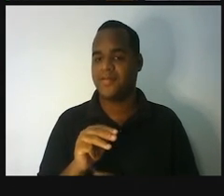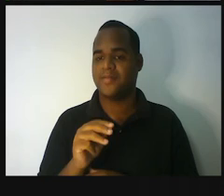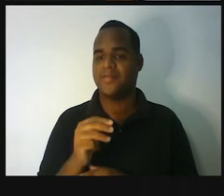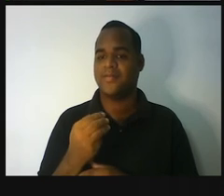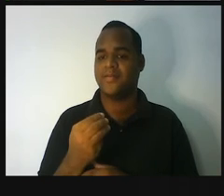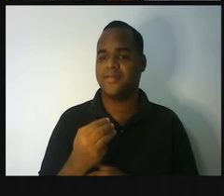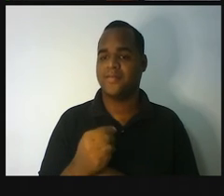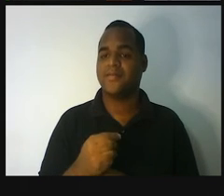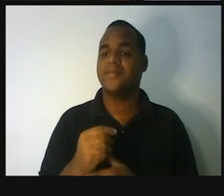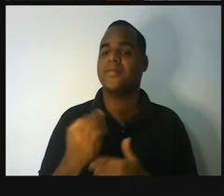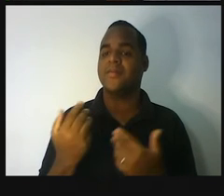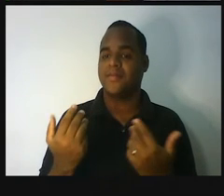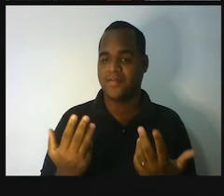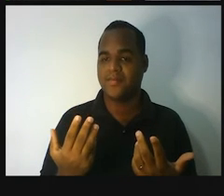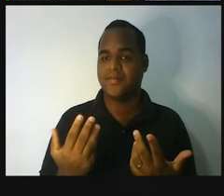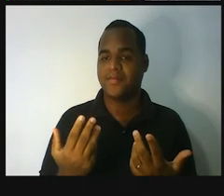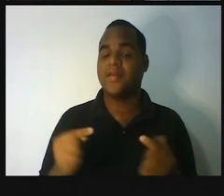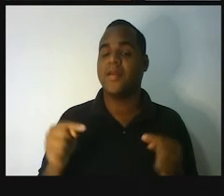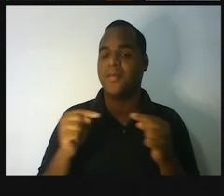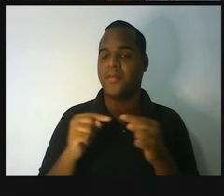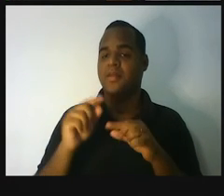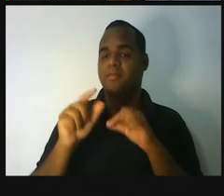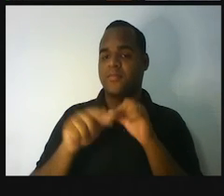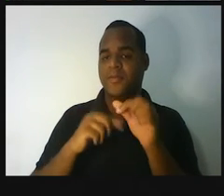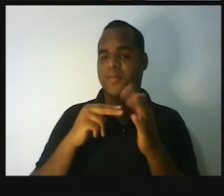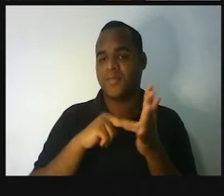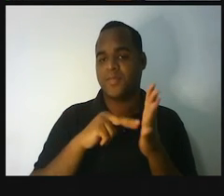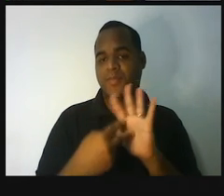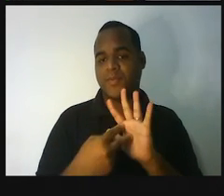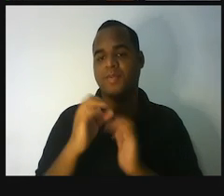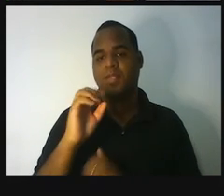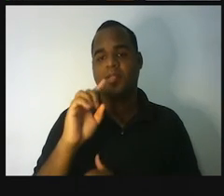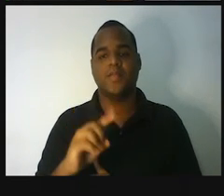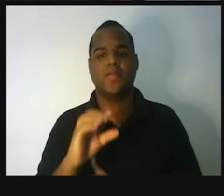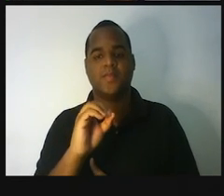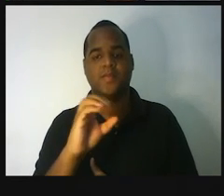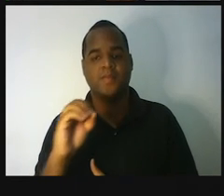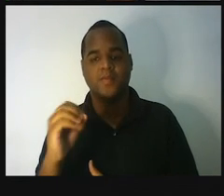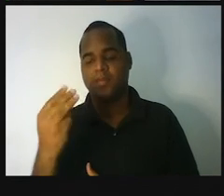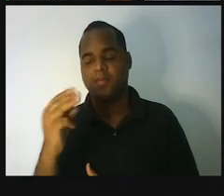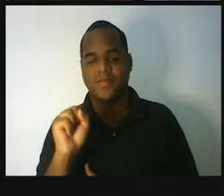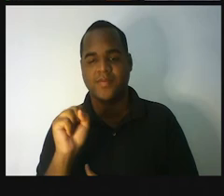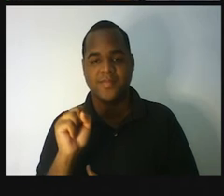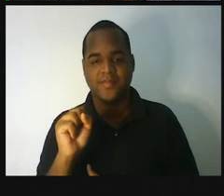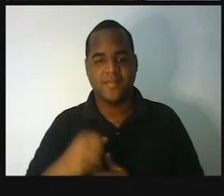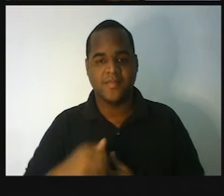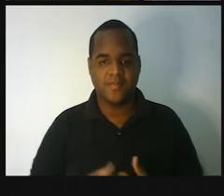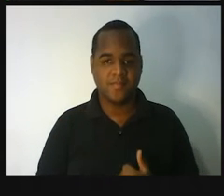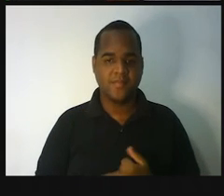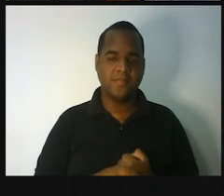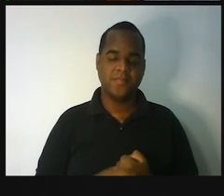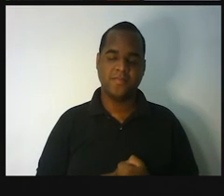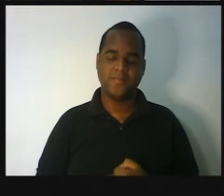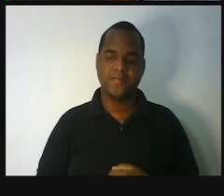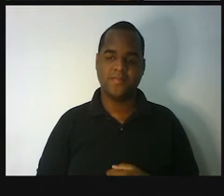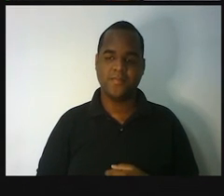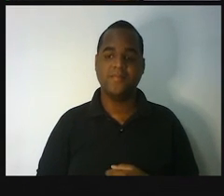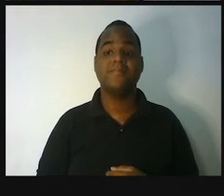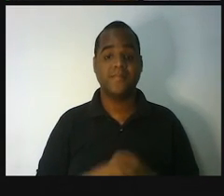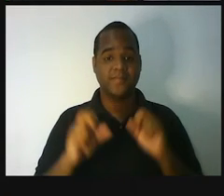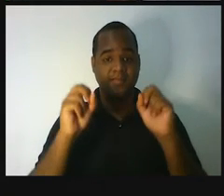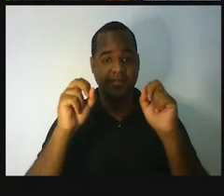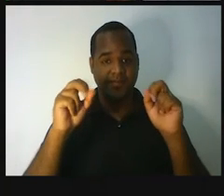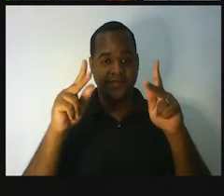380 centímetros é o mesmo que 0,0038 quilômetros. Tá bom?